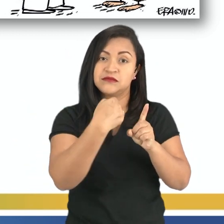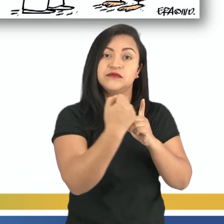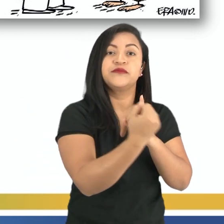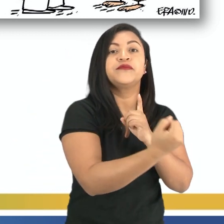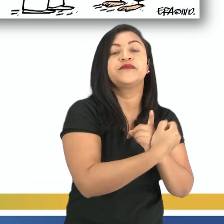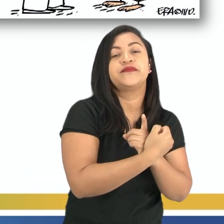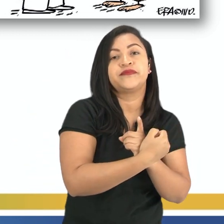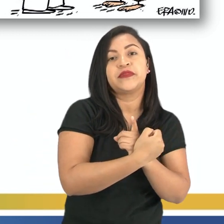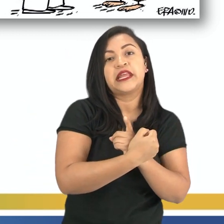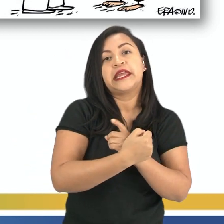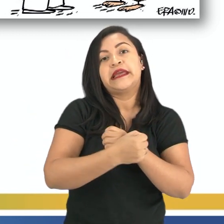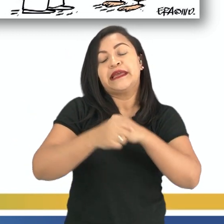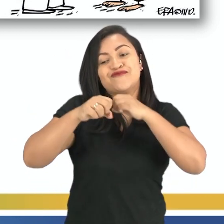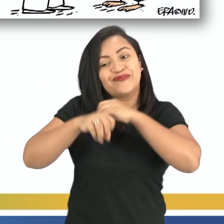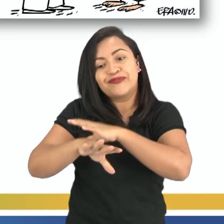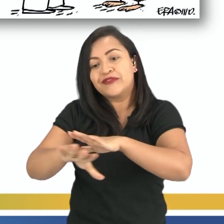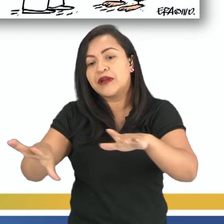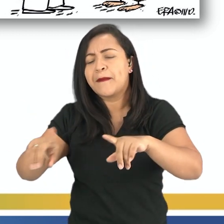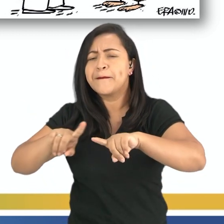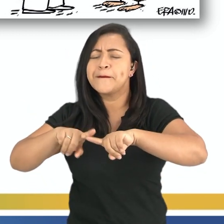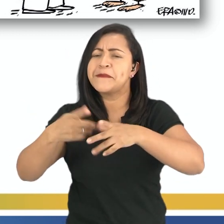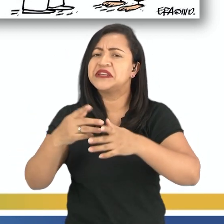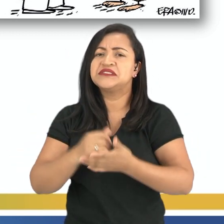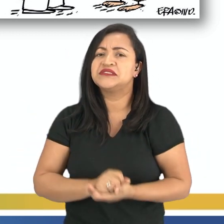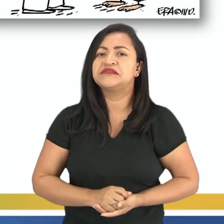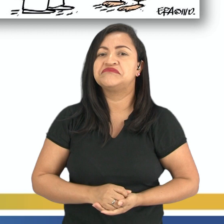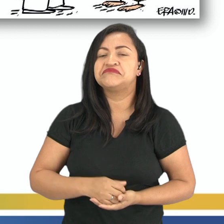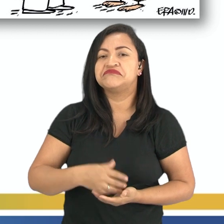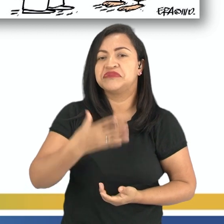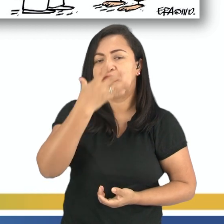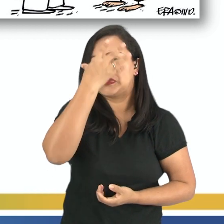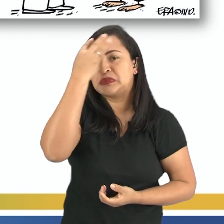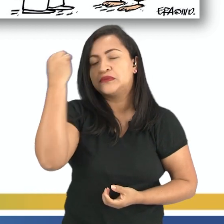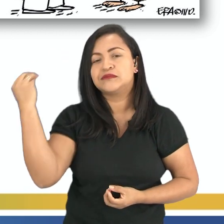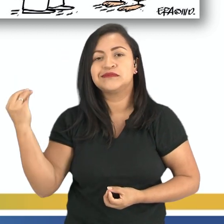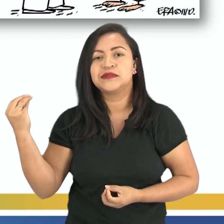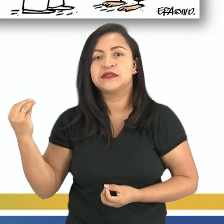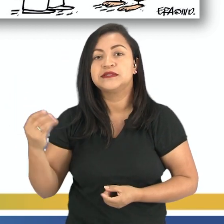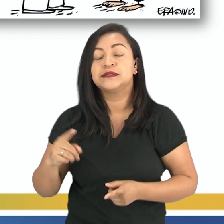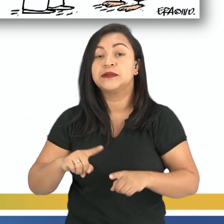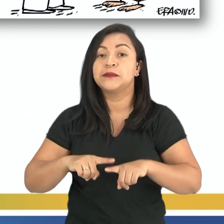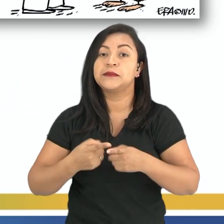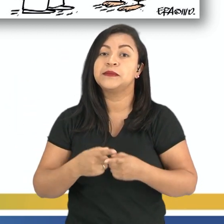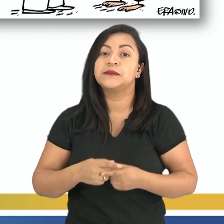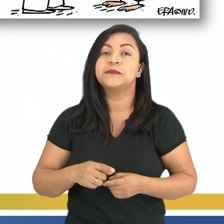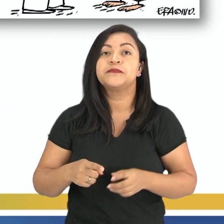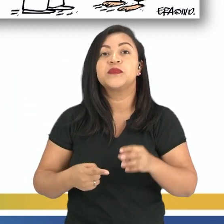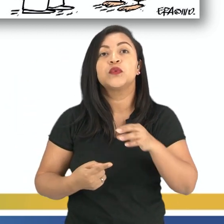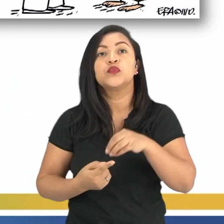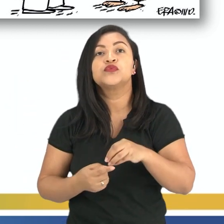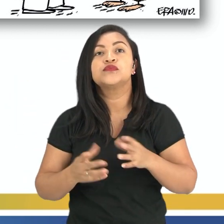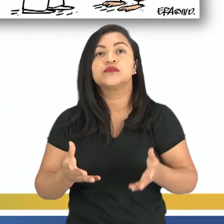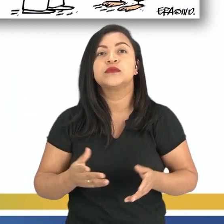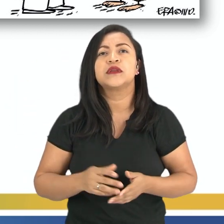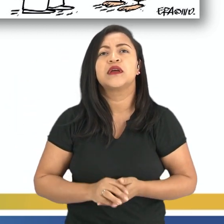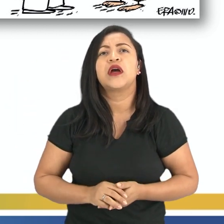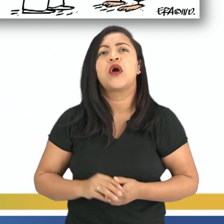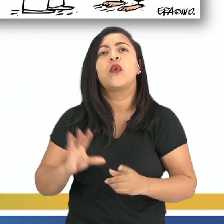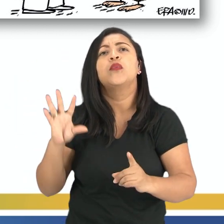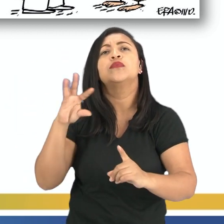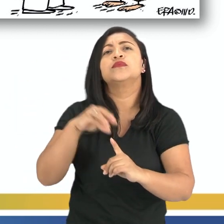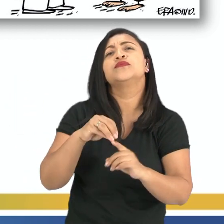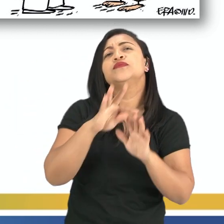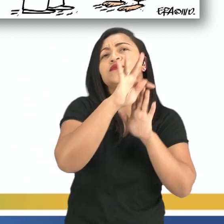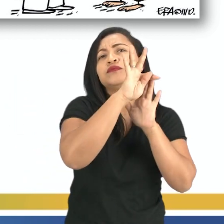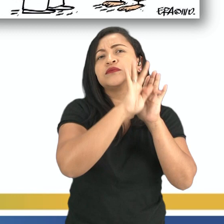é repercutida, mas que é passageira. Ela não é permanente. Agora vamos para o último tópico. Finalidade do